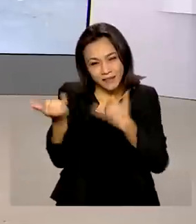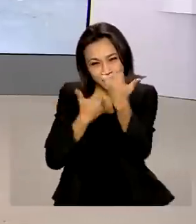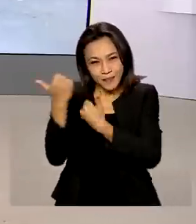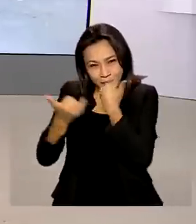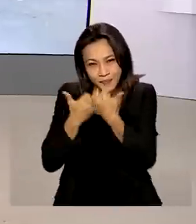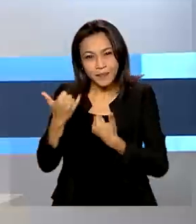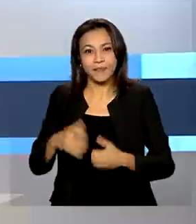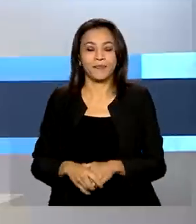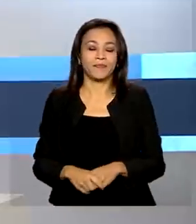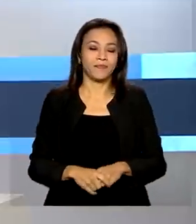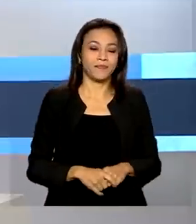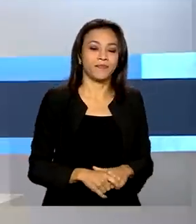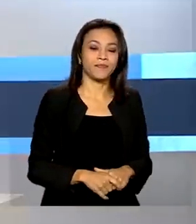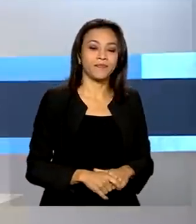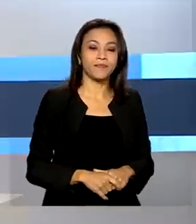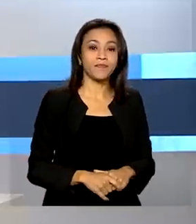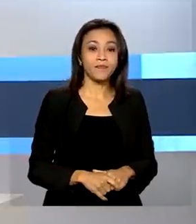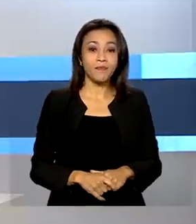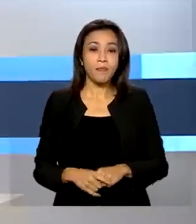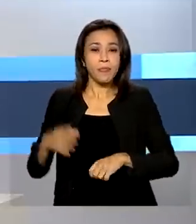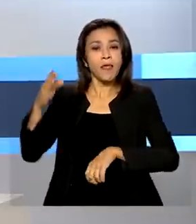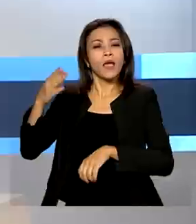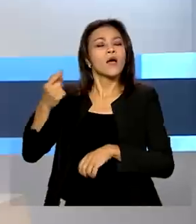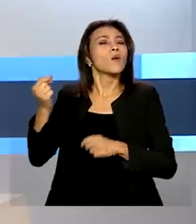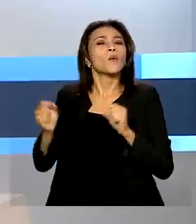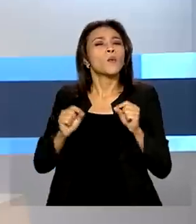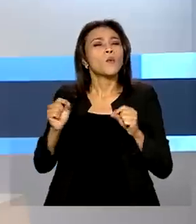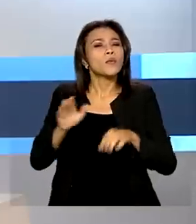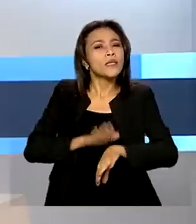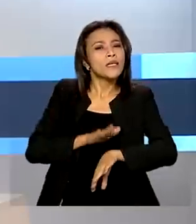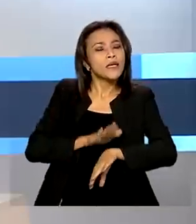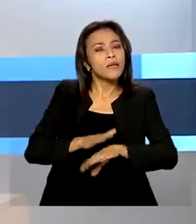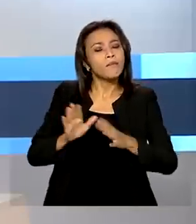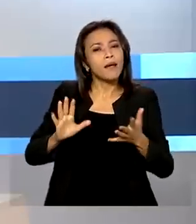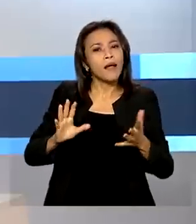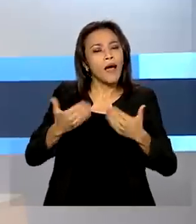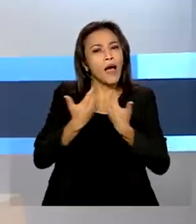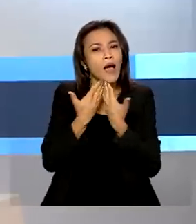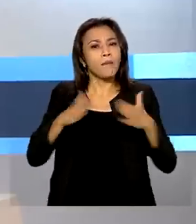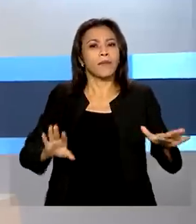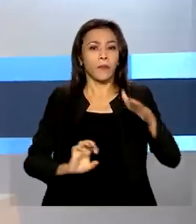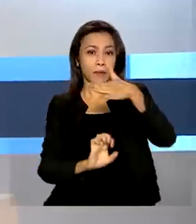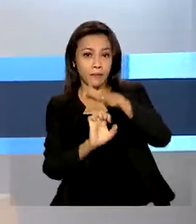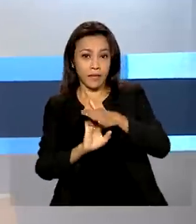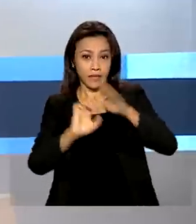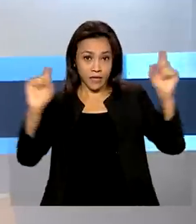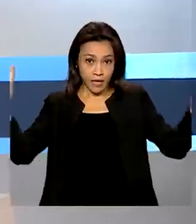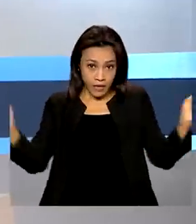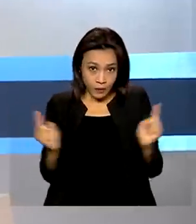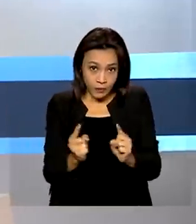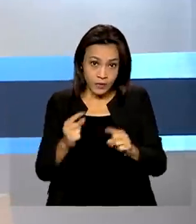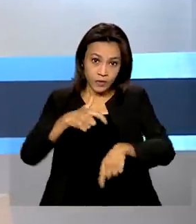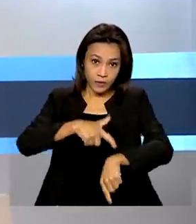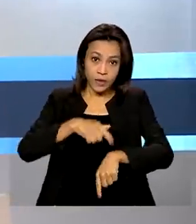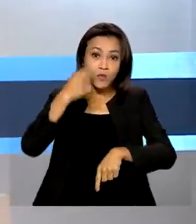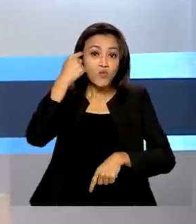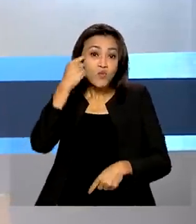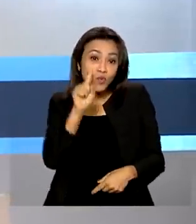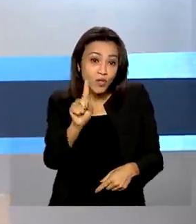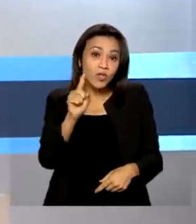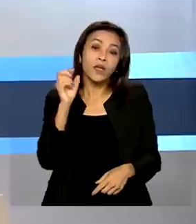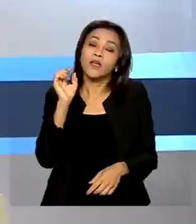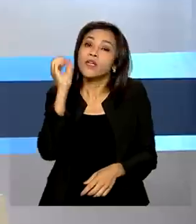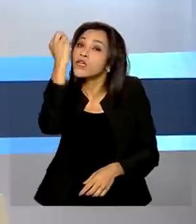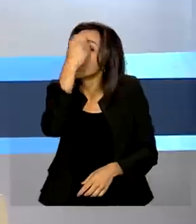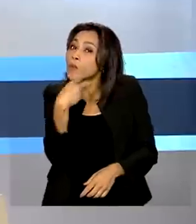Márcia. O tempo para se abrir uma empresa no Brasil tem caído. Hoje, se gasta em média um dia e duas